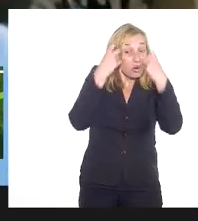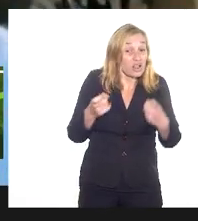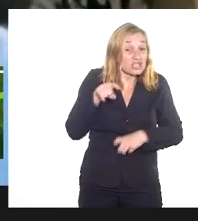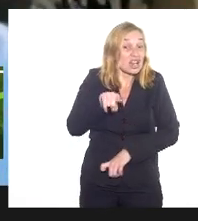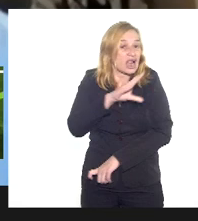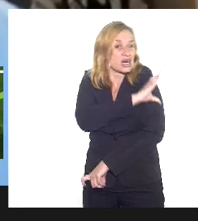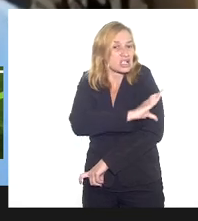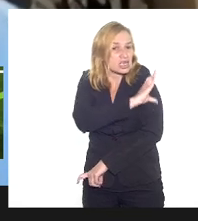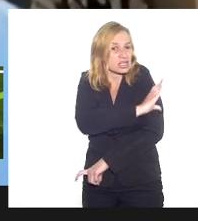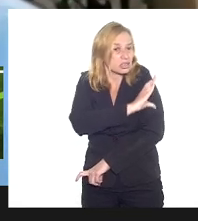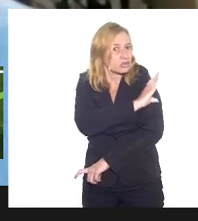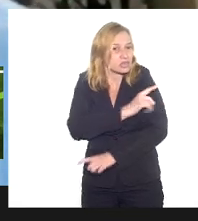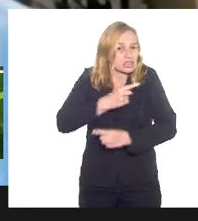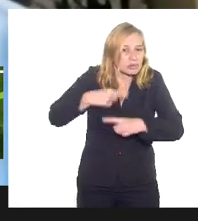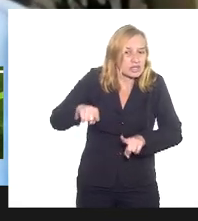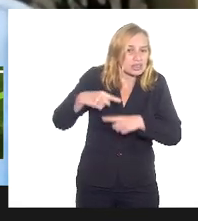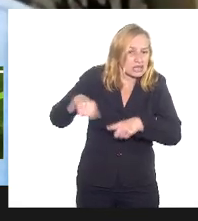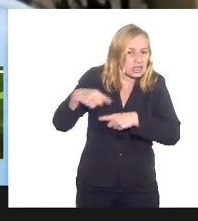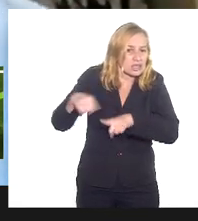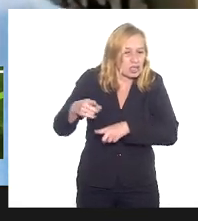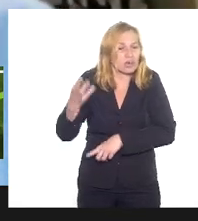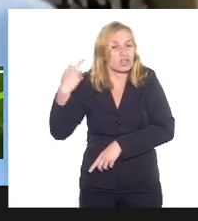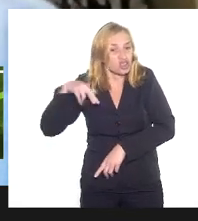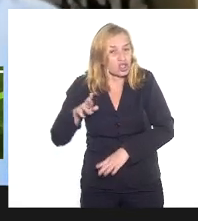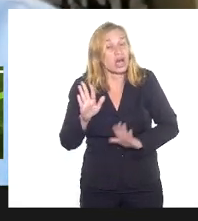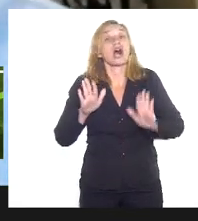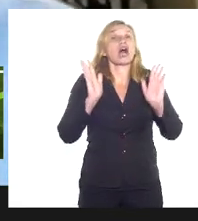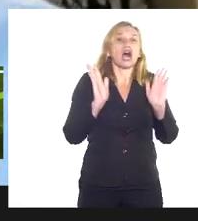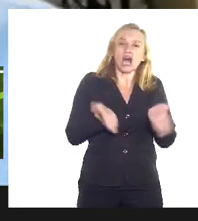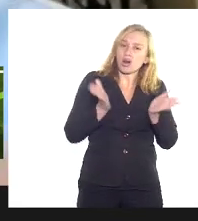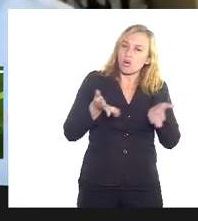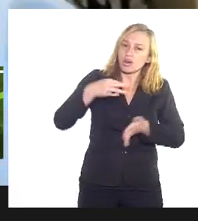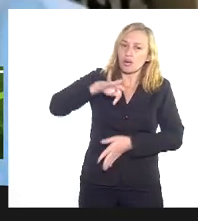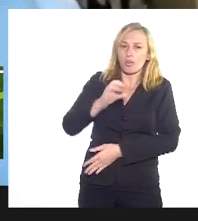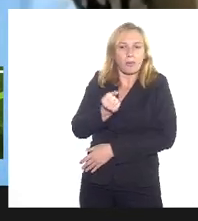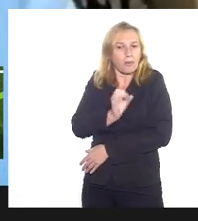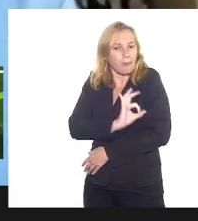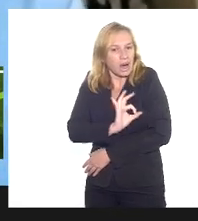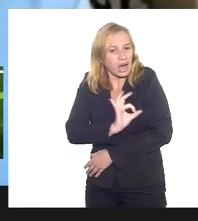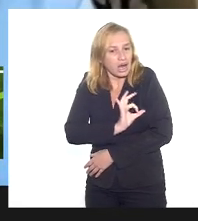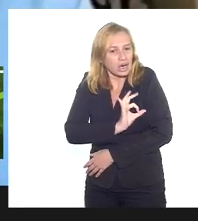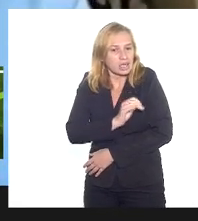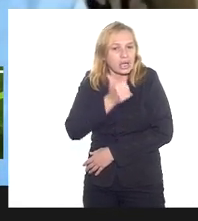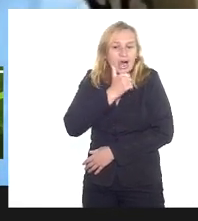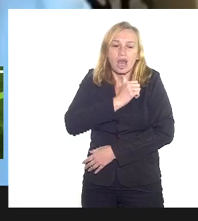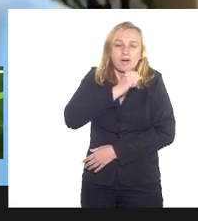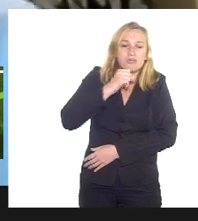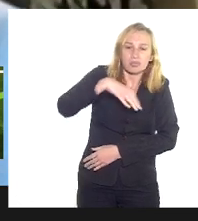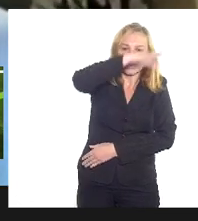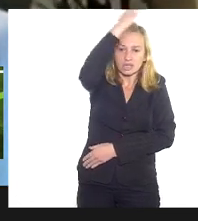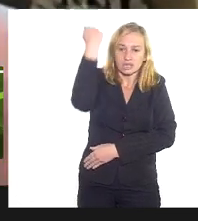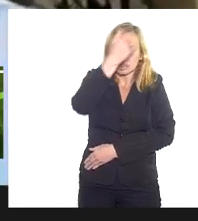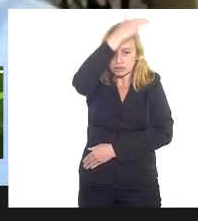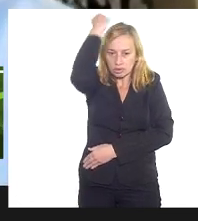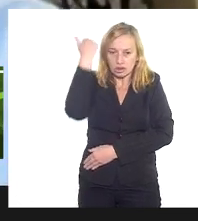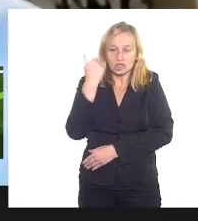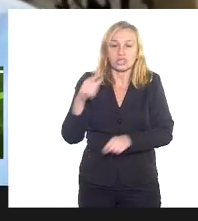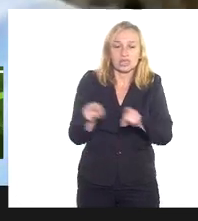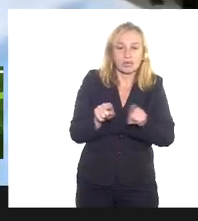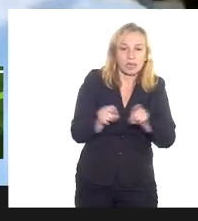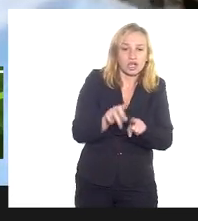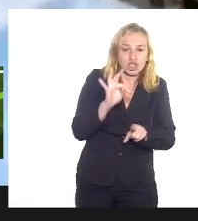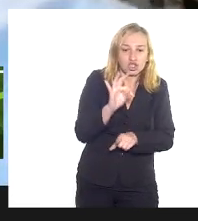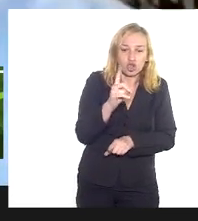dessas perseguições religiosas. Agora, o Marta, o Mãe Torodi e Totinho,